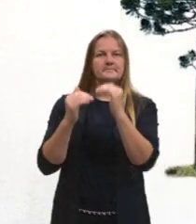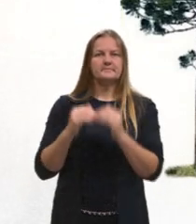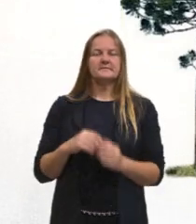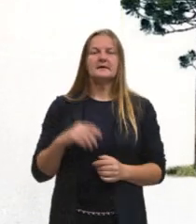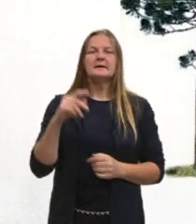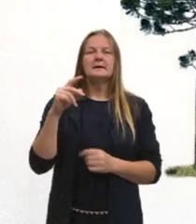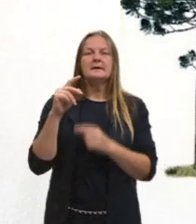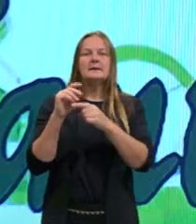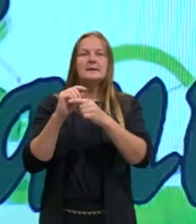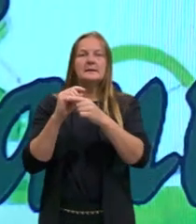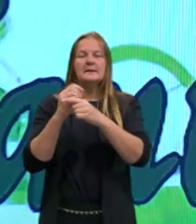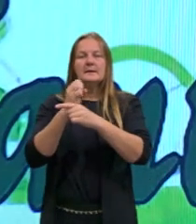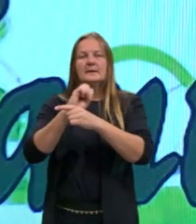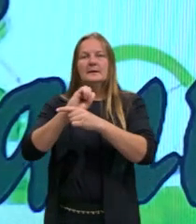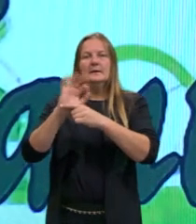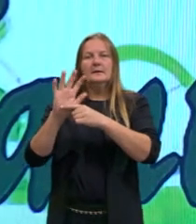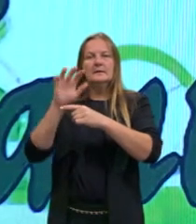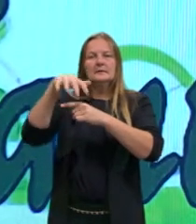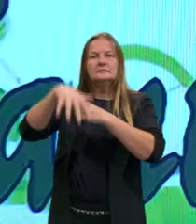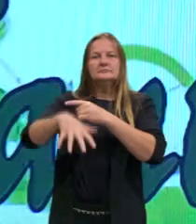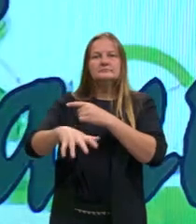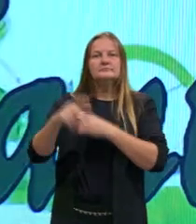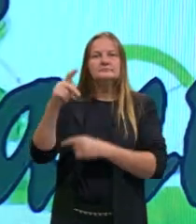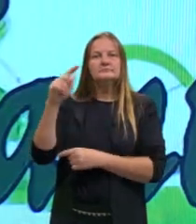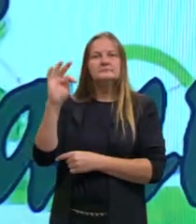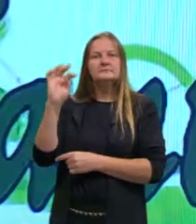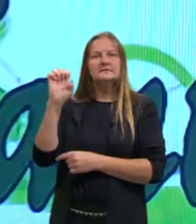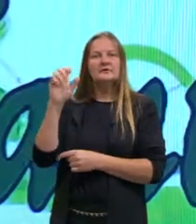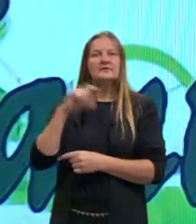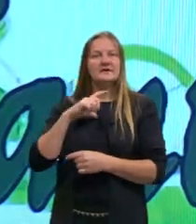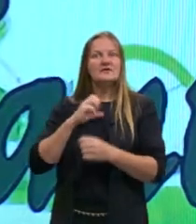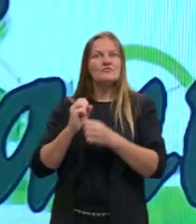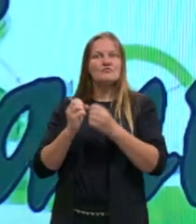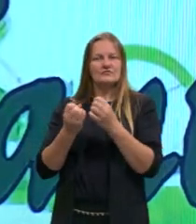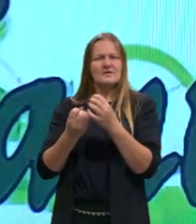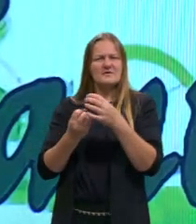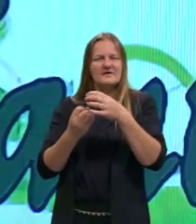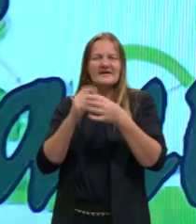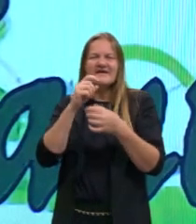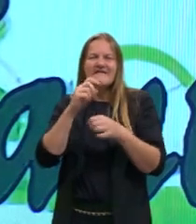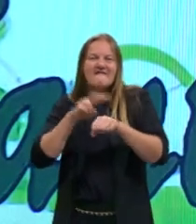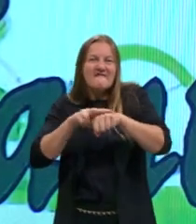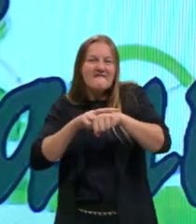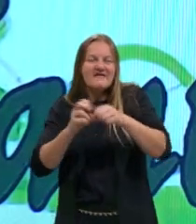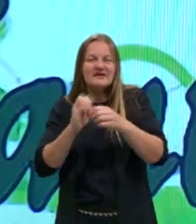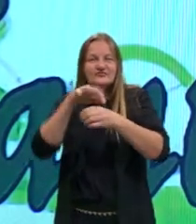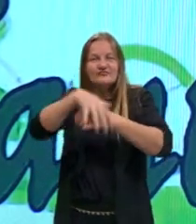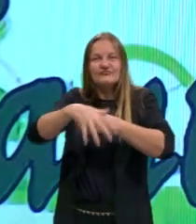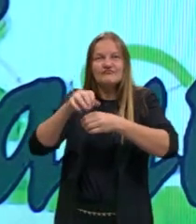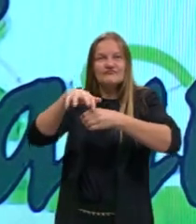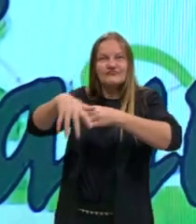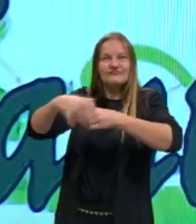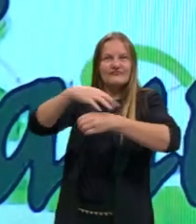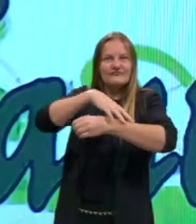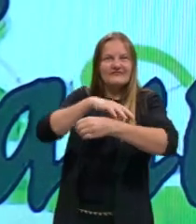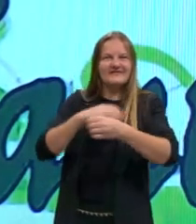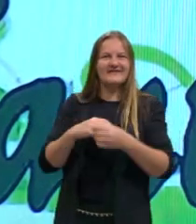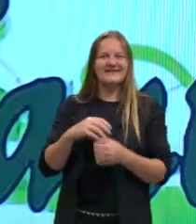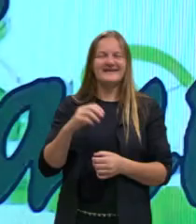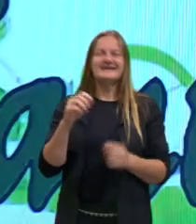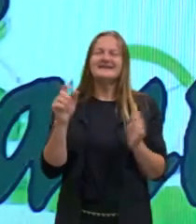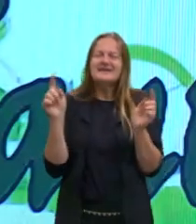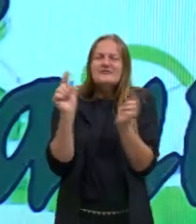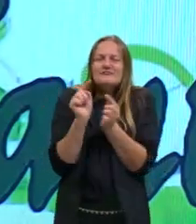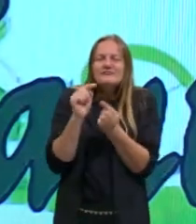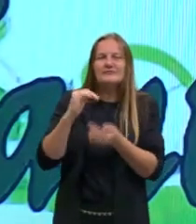pteridófitas são representadas pelas samambaias e pelas avencas. Então elas podem ser tanto de pequeno